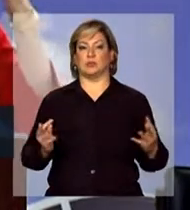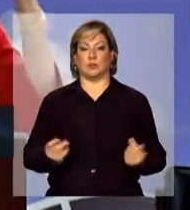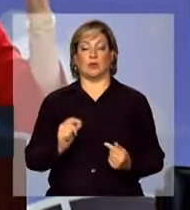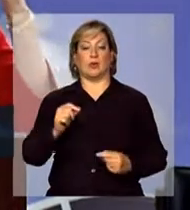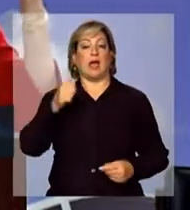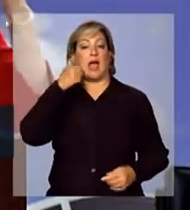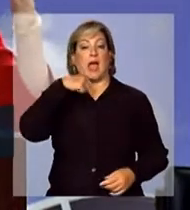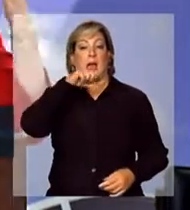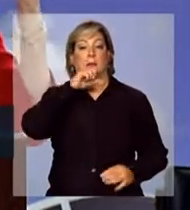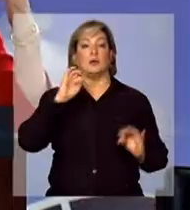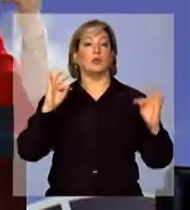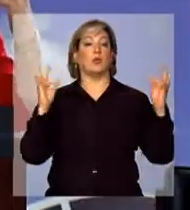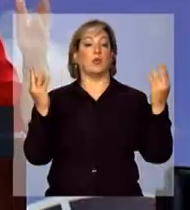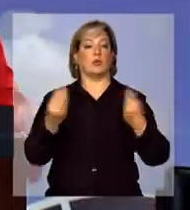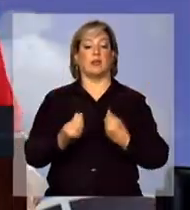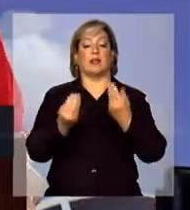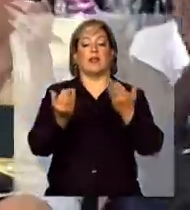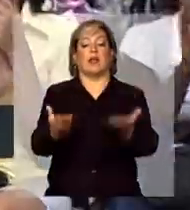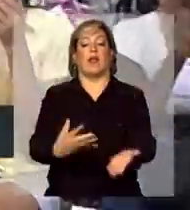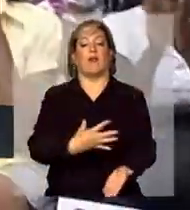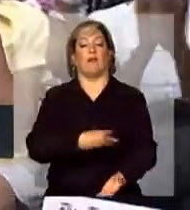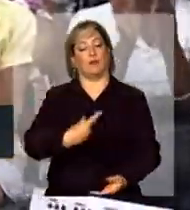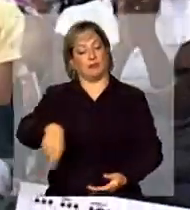as mães desse país deram a cada um deles.